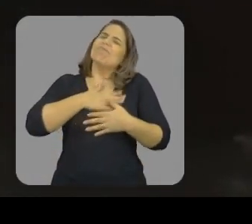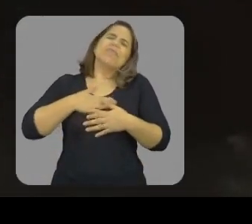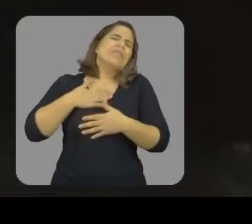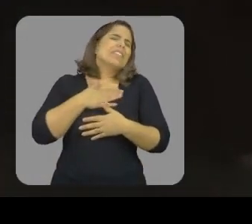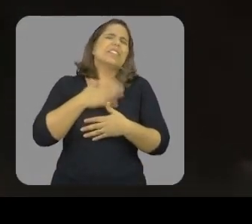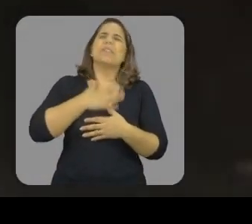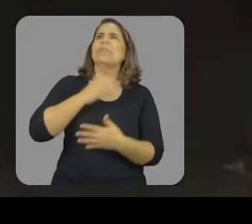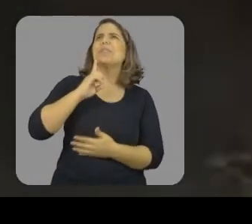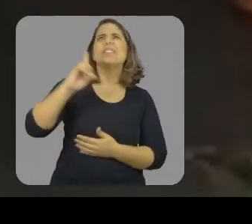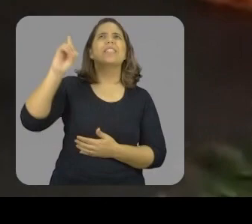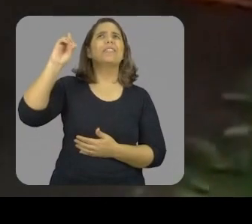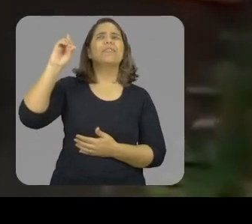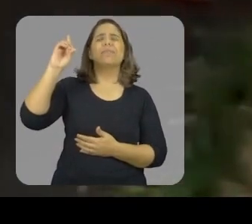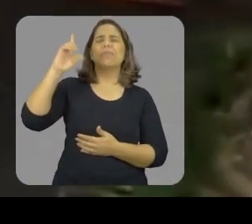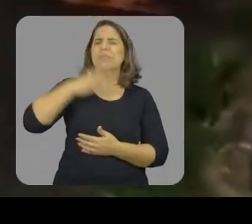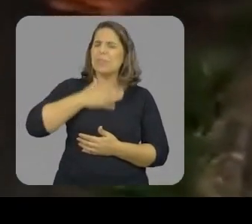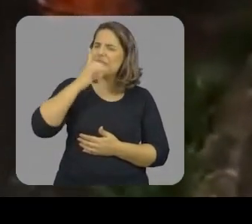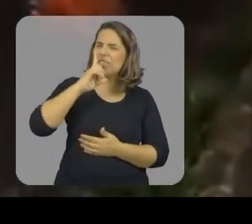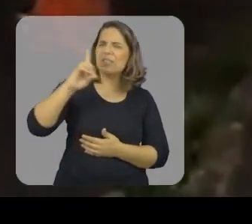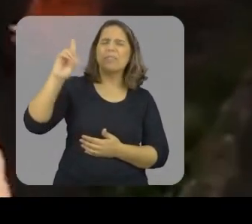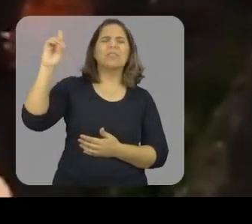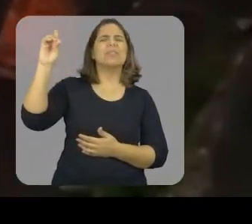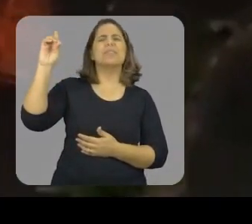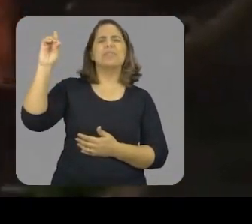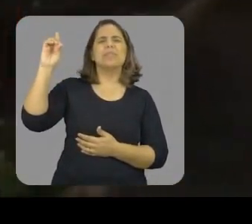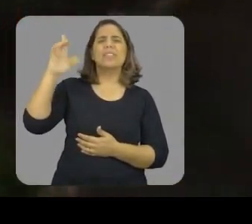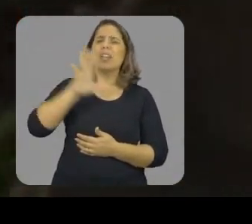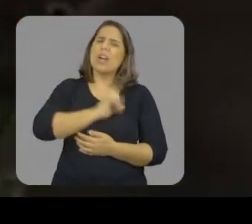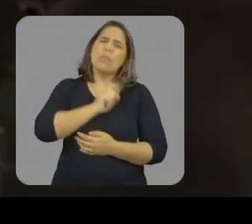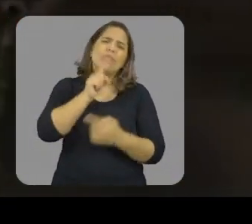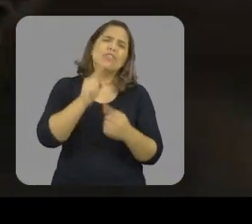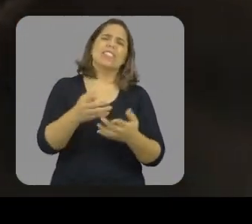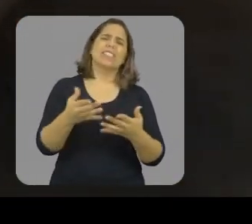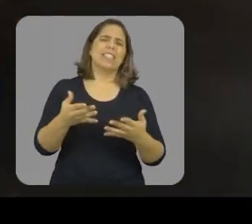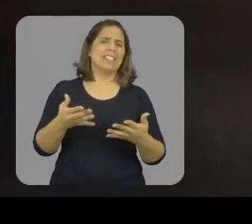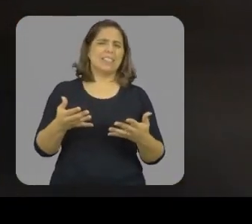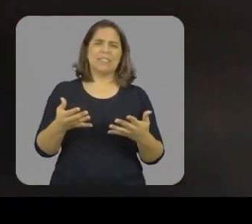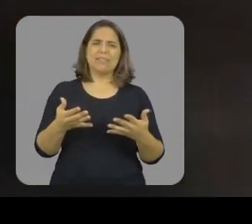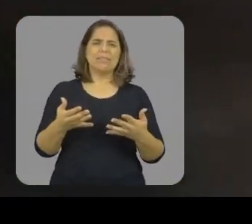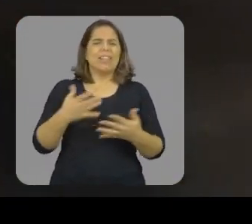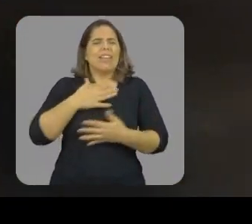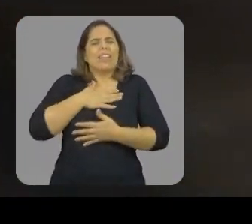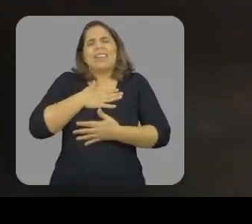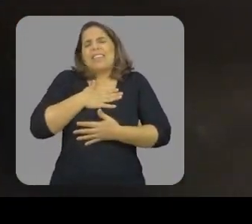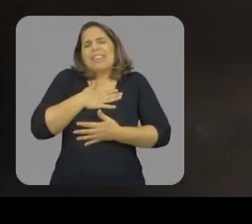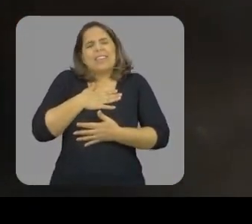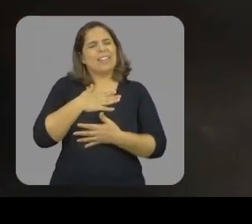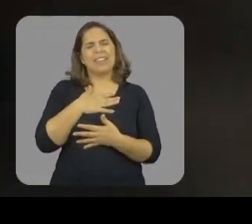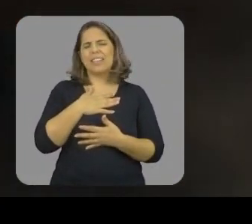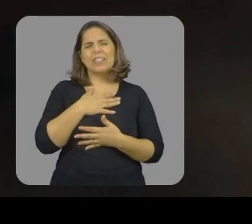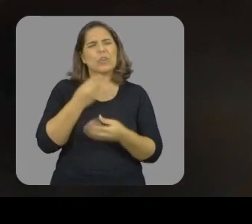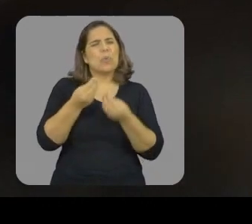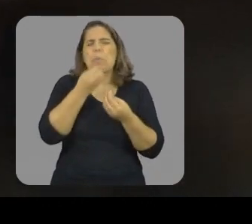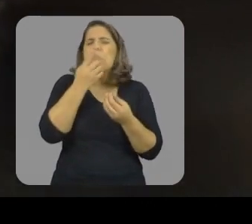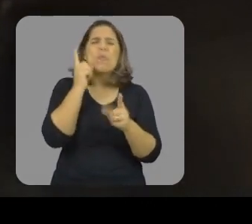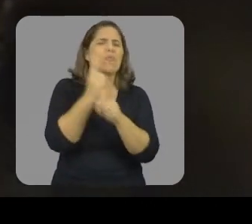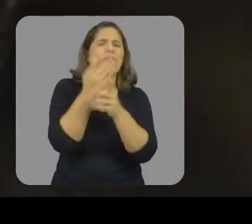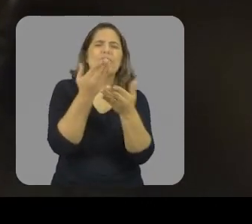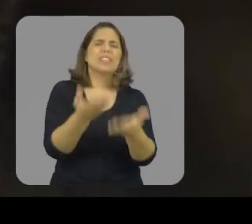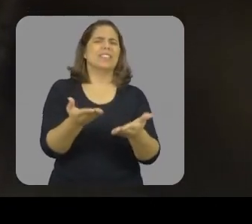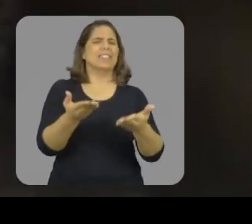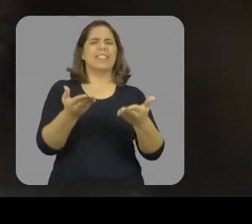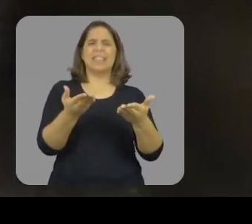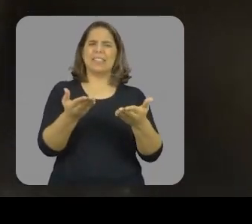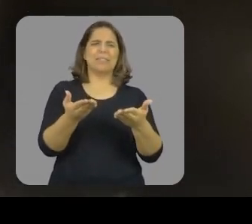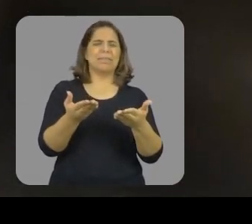Obrigado, meu vizinho. Obrigado, meu vizinho. Eu amo você, garota. Ai, riqueza, como é bom te ver,